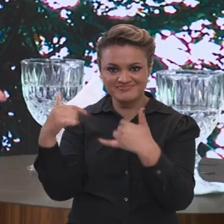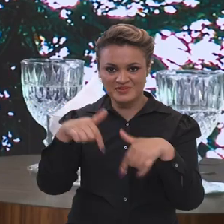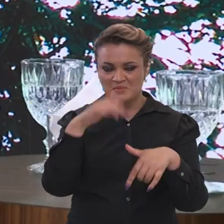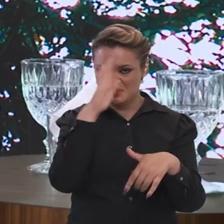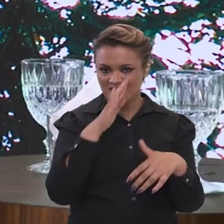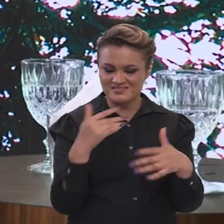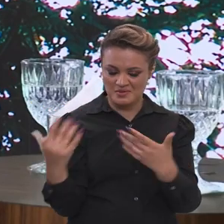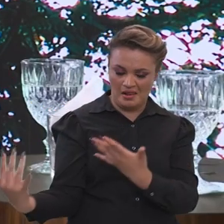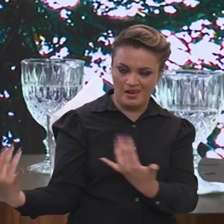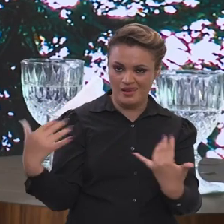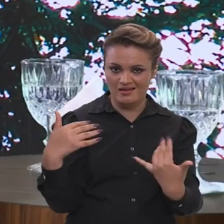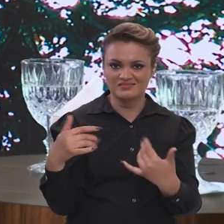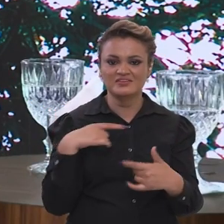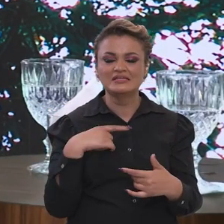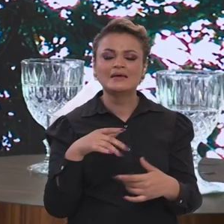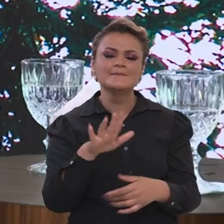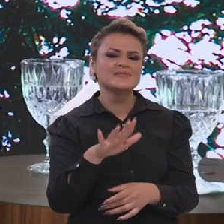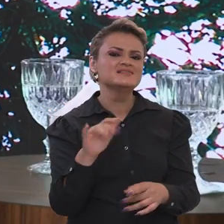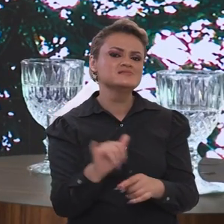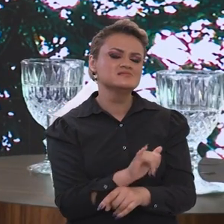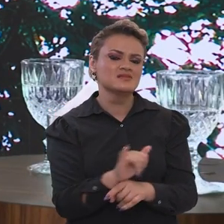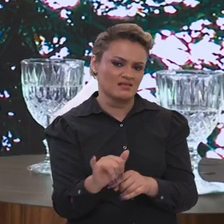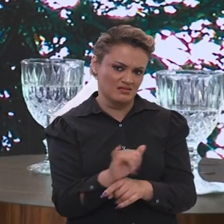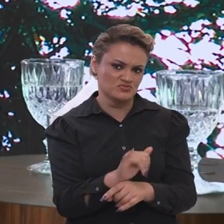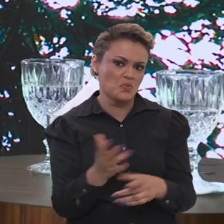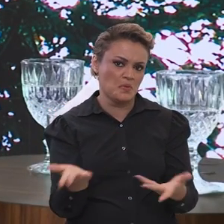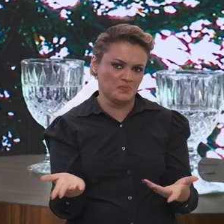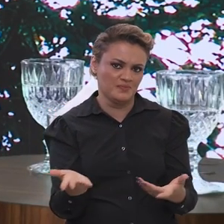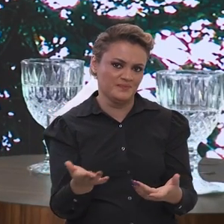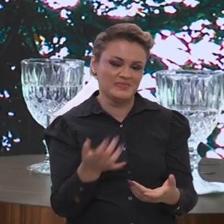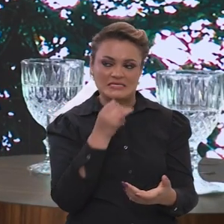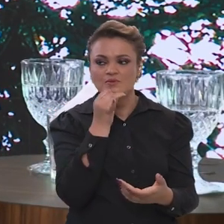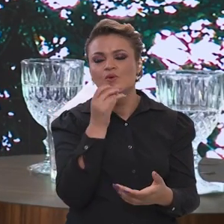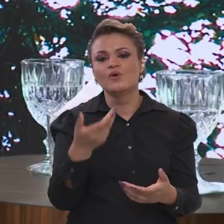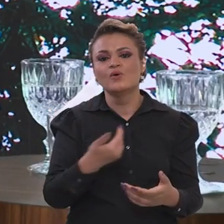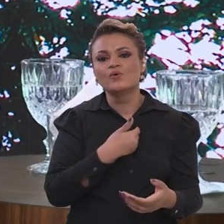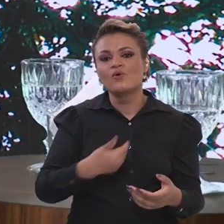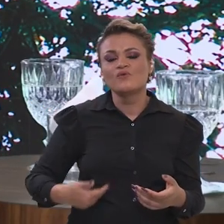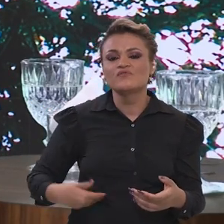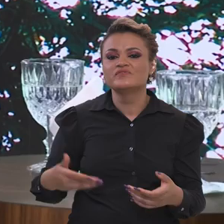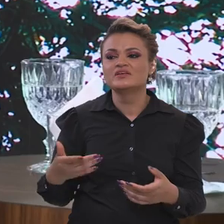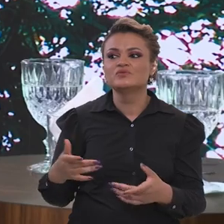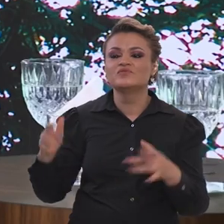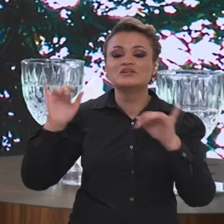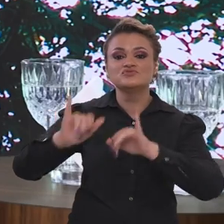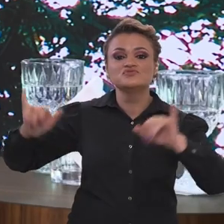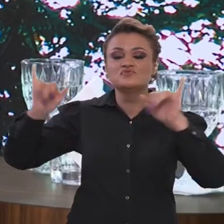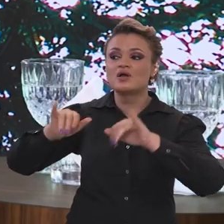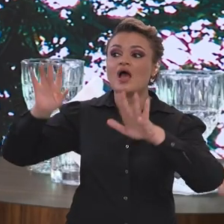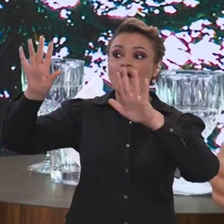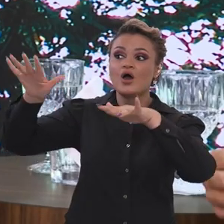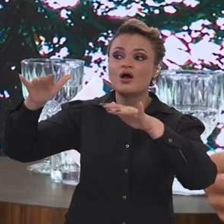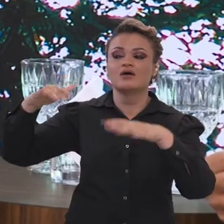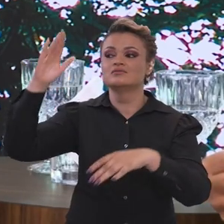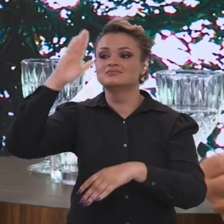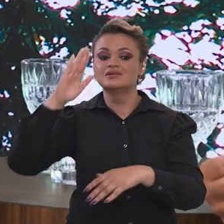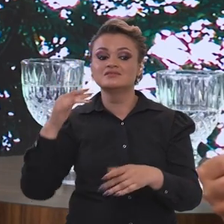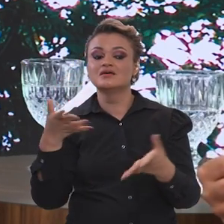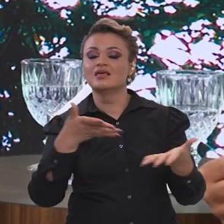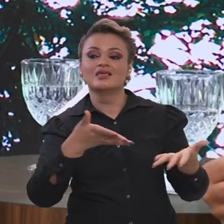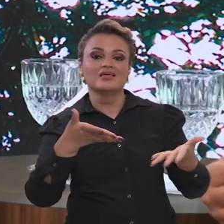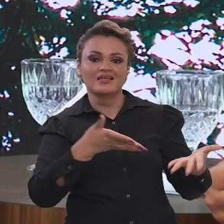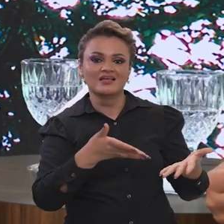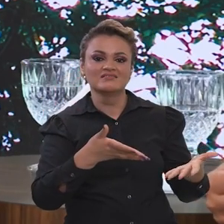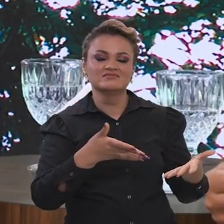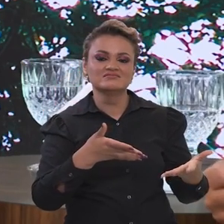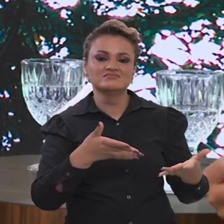gente. Agora, que tipo de estratégia o governo vai utilizar para divulgar o Brasil